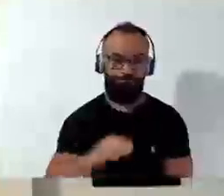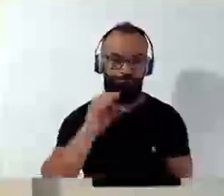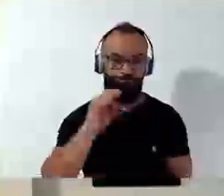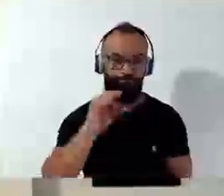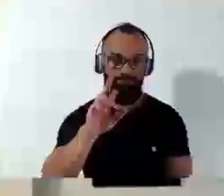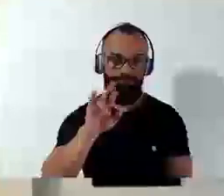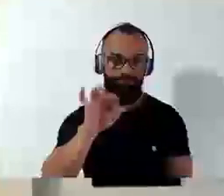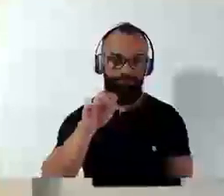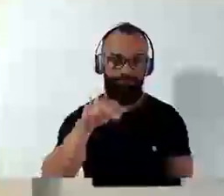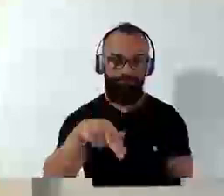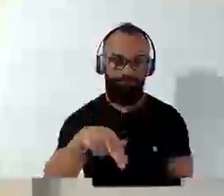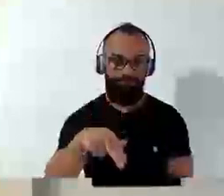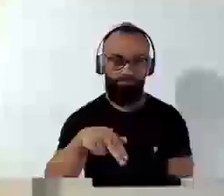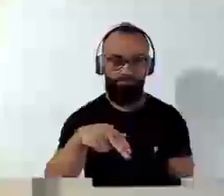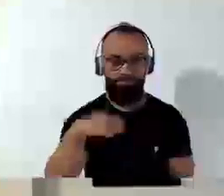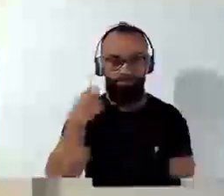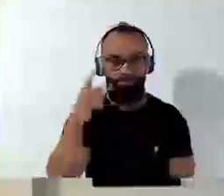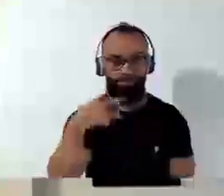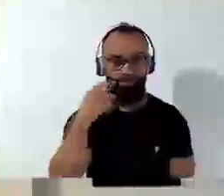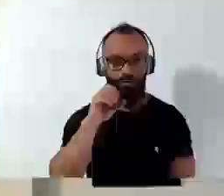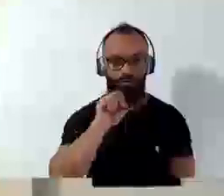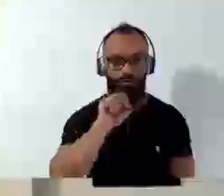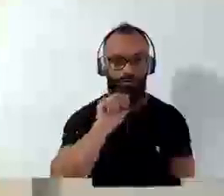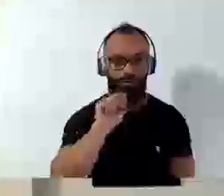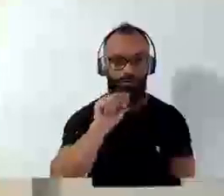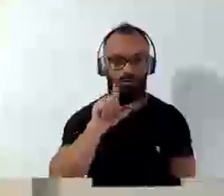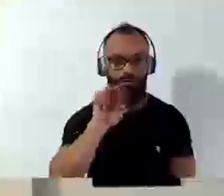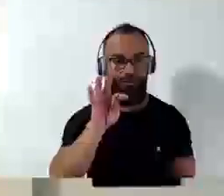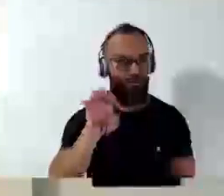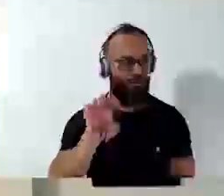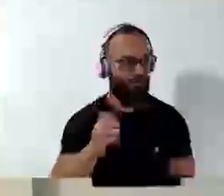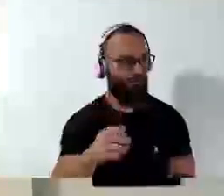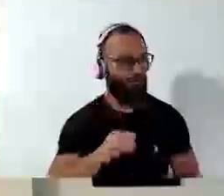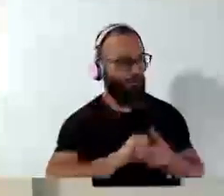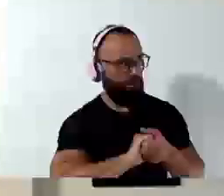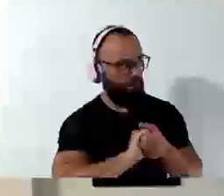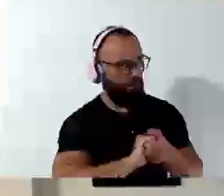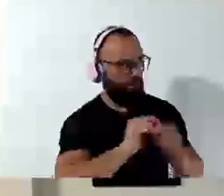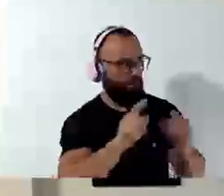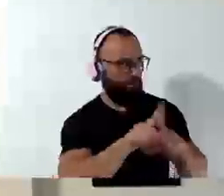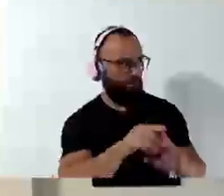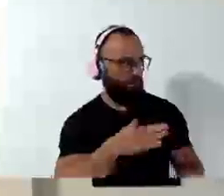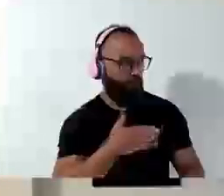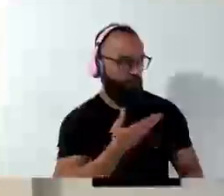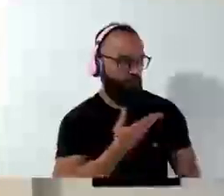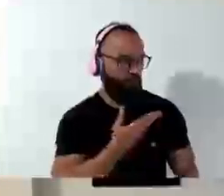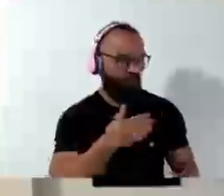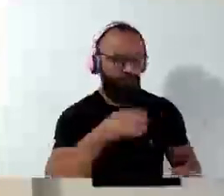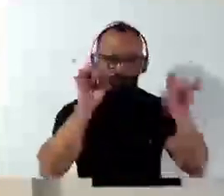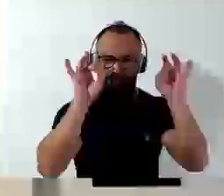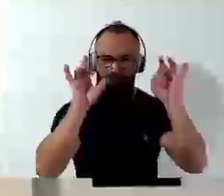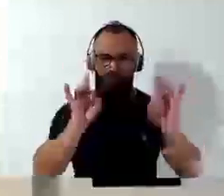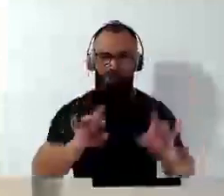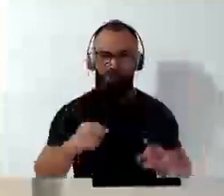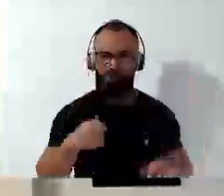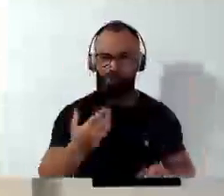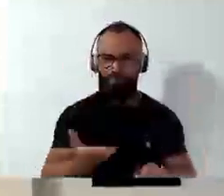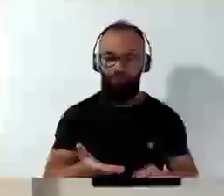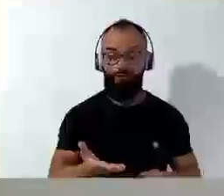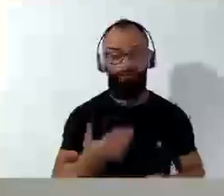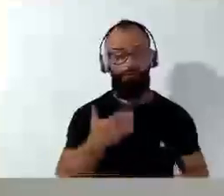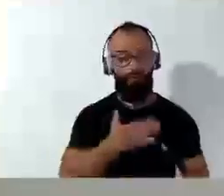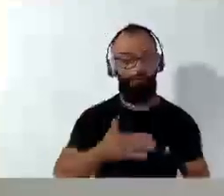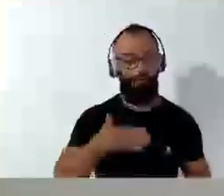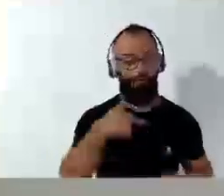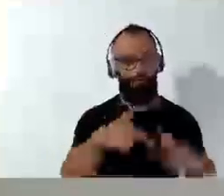Salete. Também quero cumprimentar aqui um amigo meu especial, a qual admira o seu trabalho e a sua